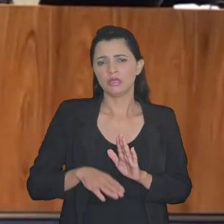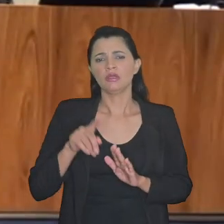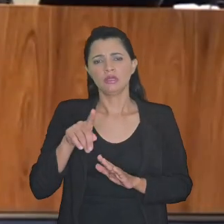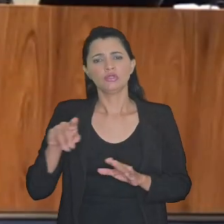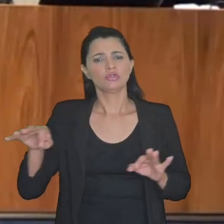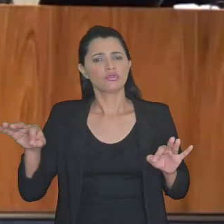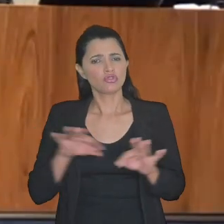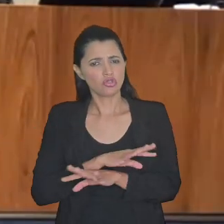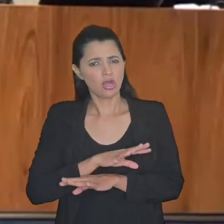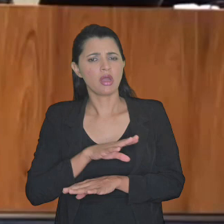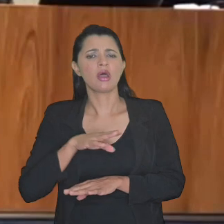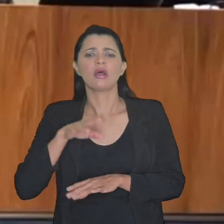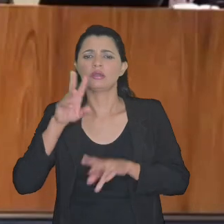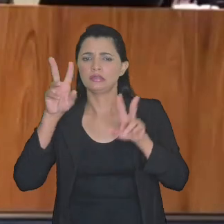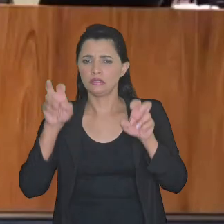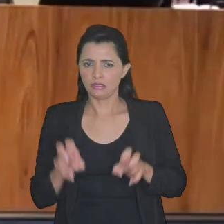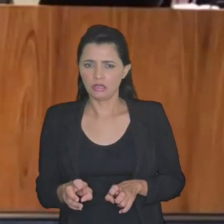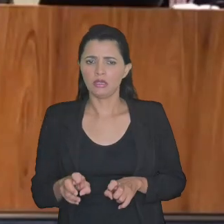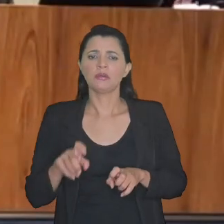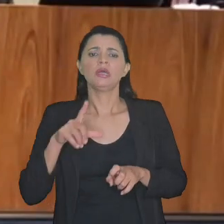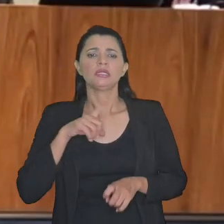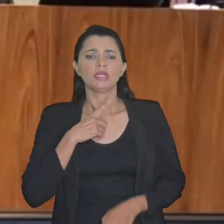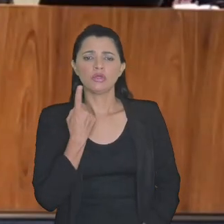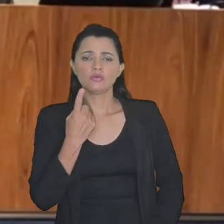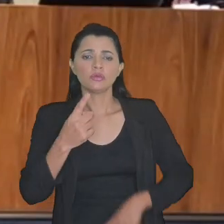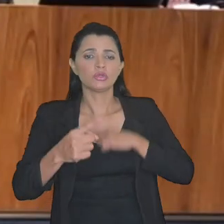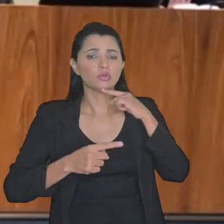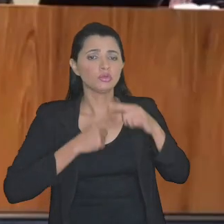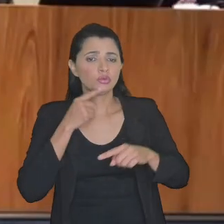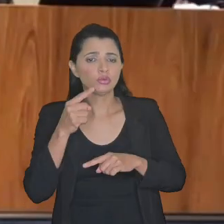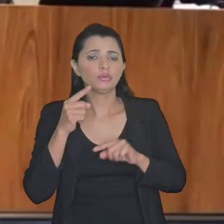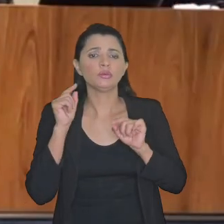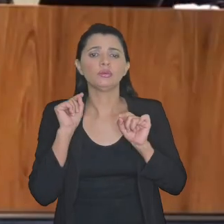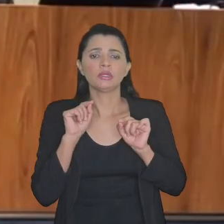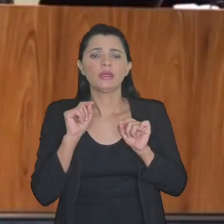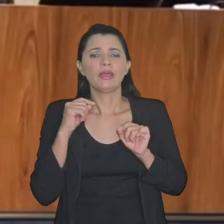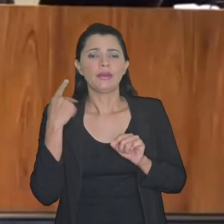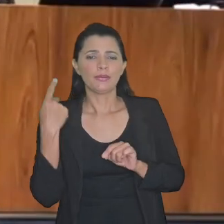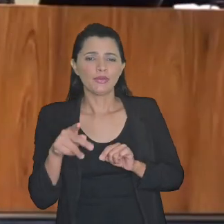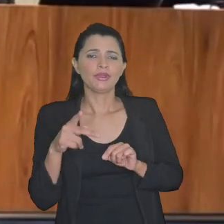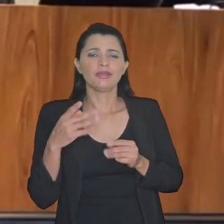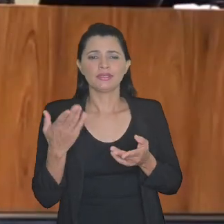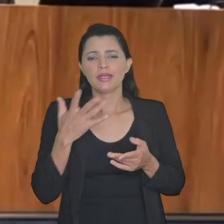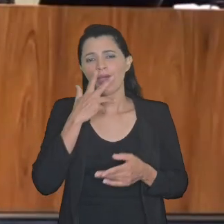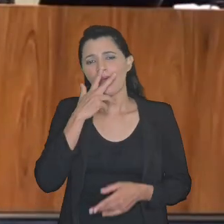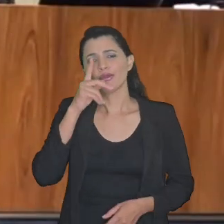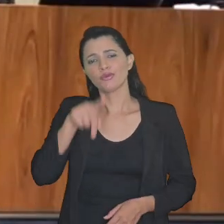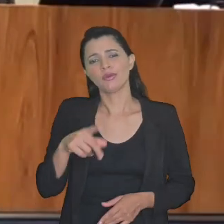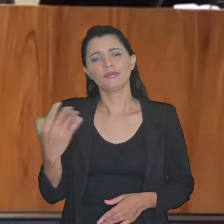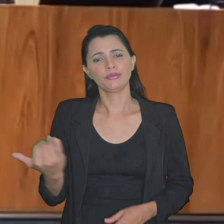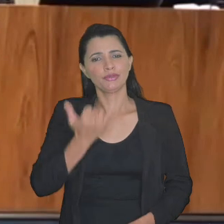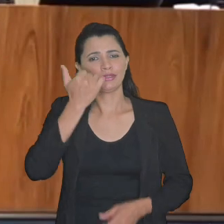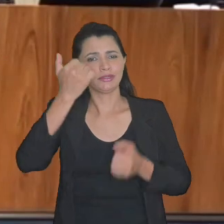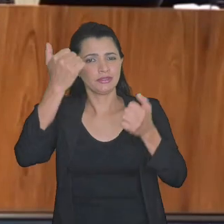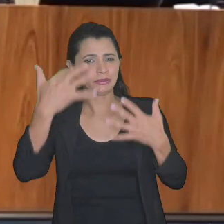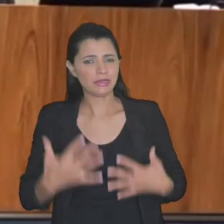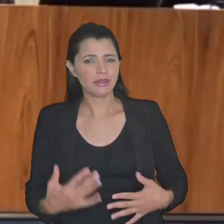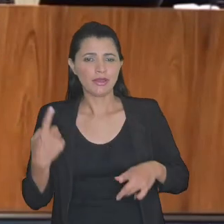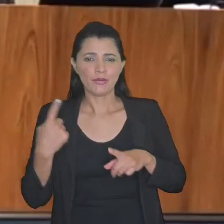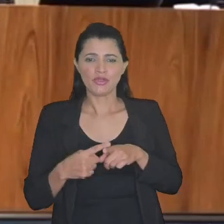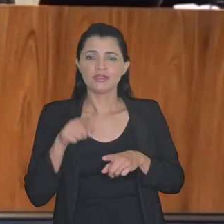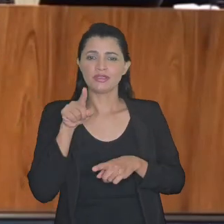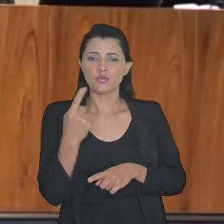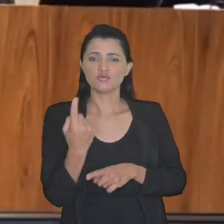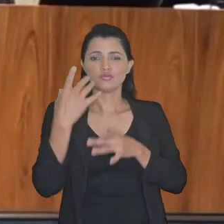essa matéria foi solucionada já em parte há uma dúvida até por esse aspecto acho que seria importante